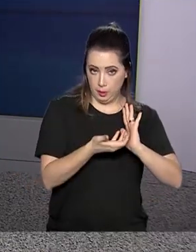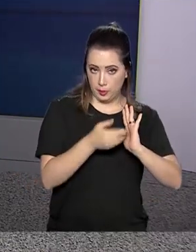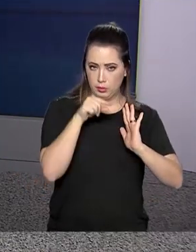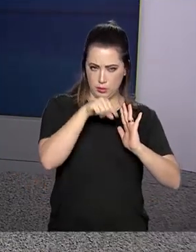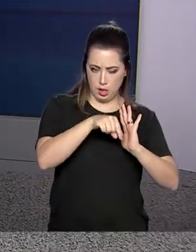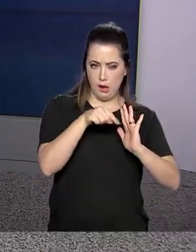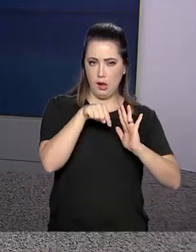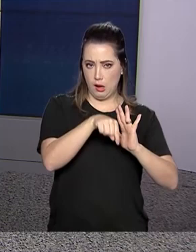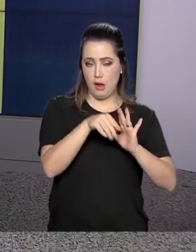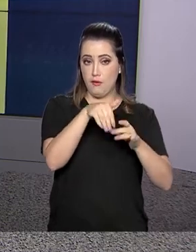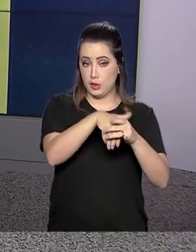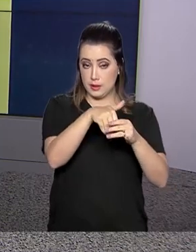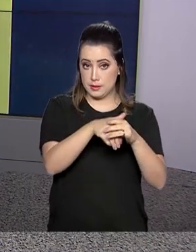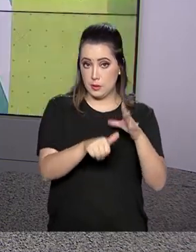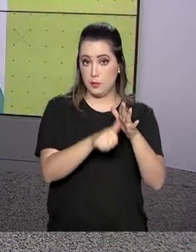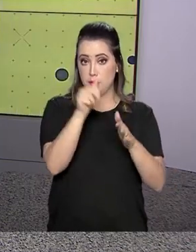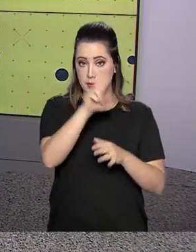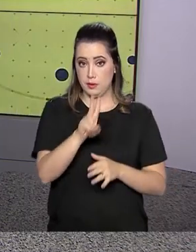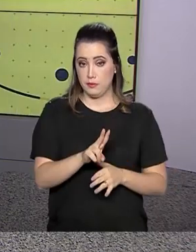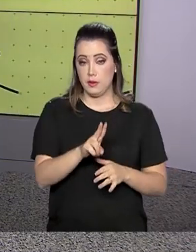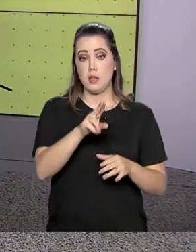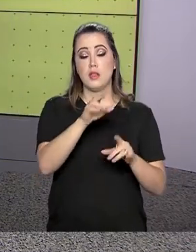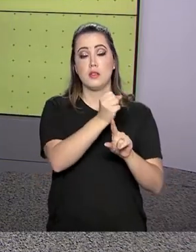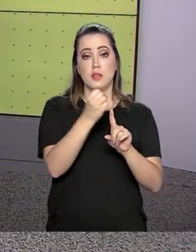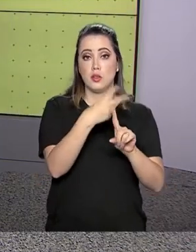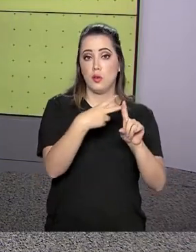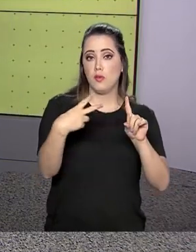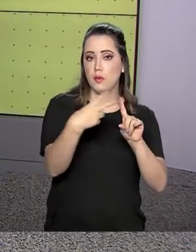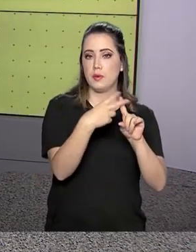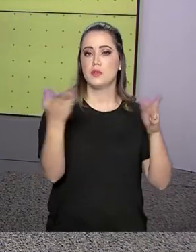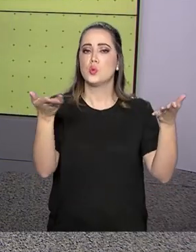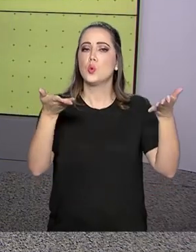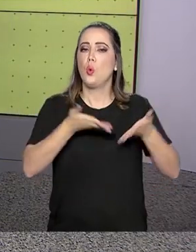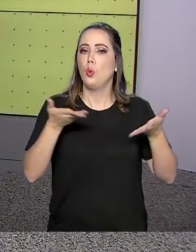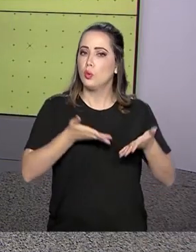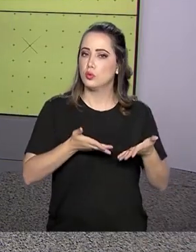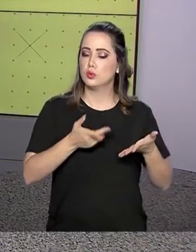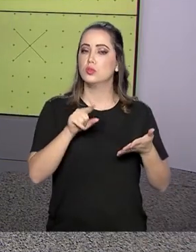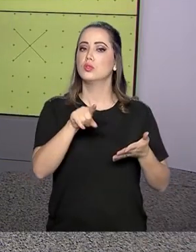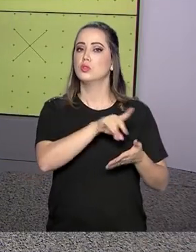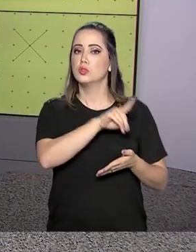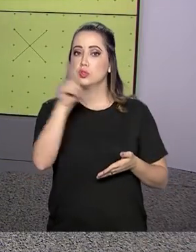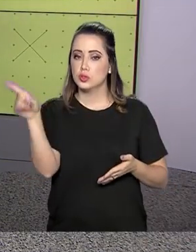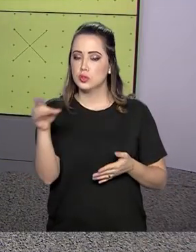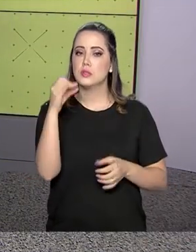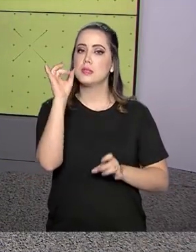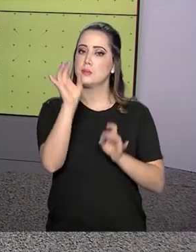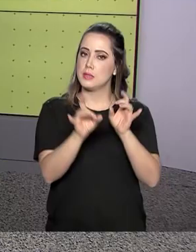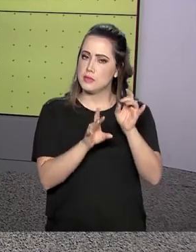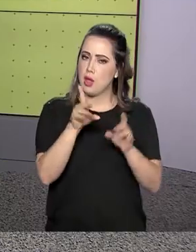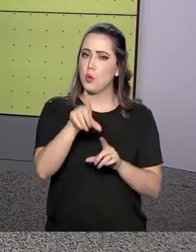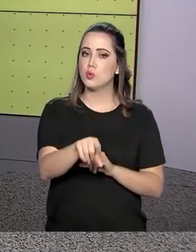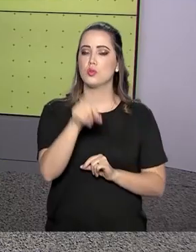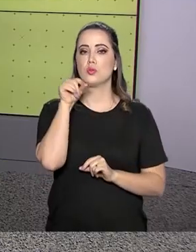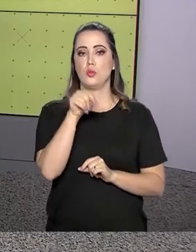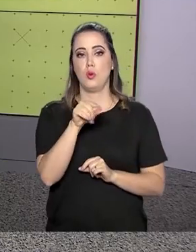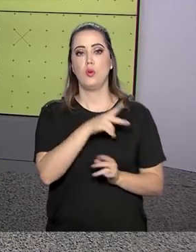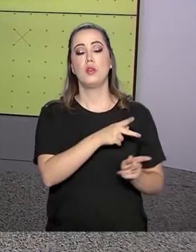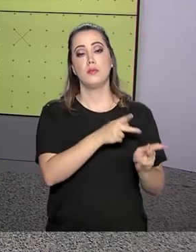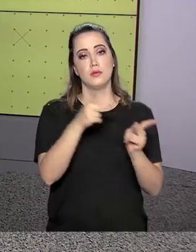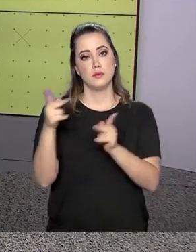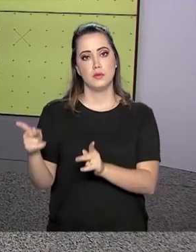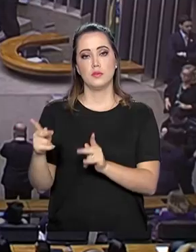votação em primeiro turno da nova Previdência. E em dia de decisão, o presidente Jair Bolsonaro fez uma visita à Câmara dos